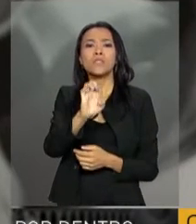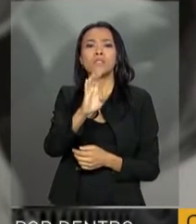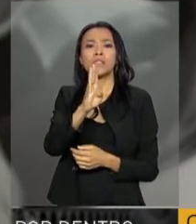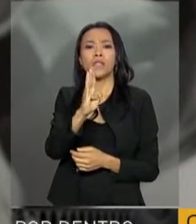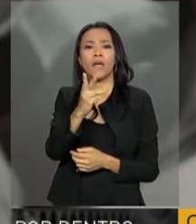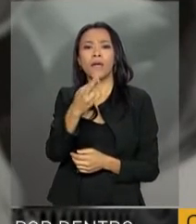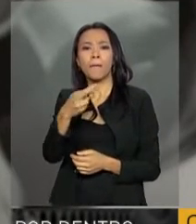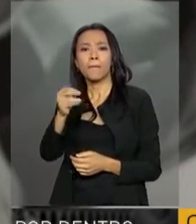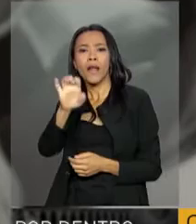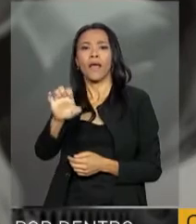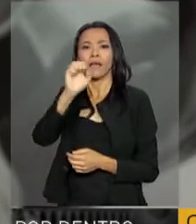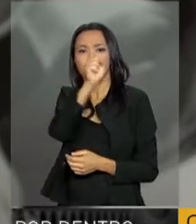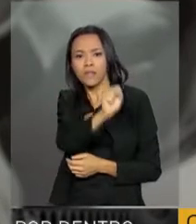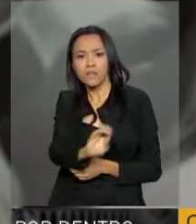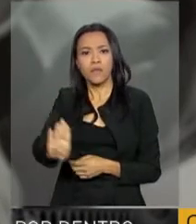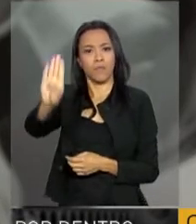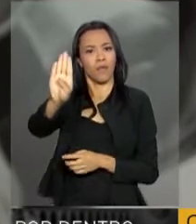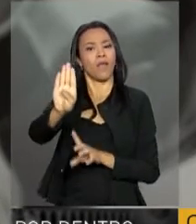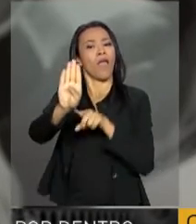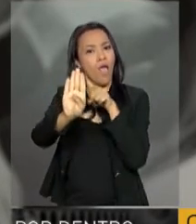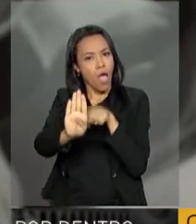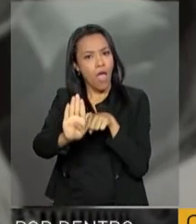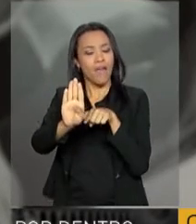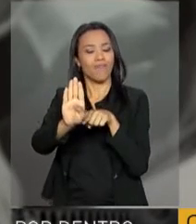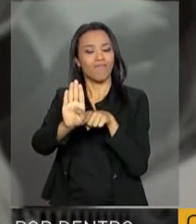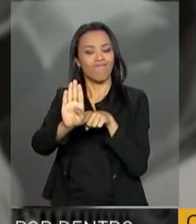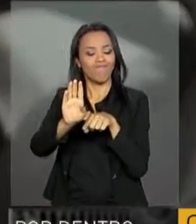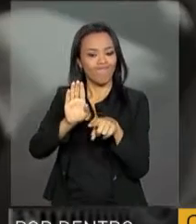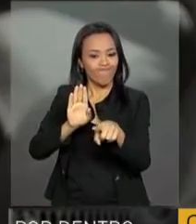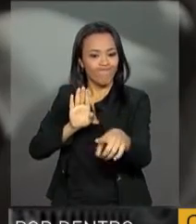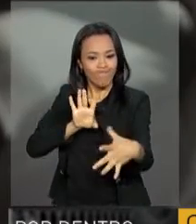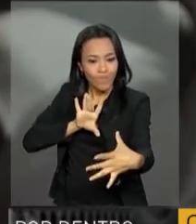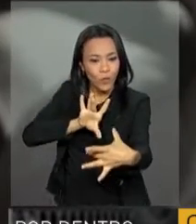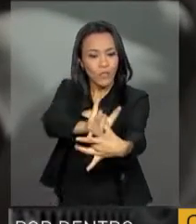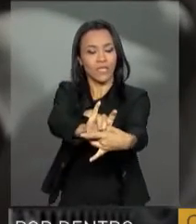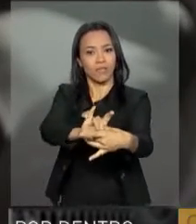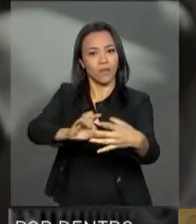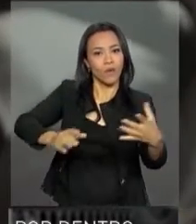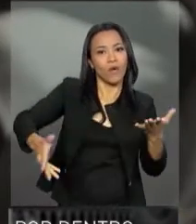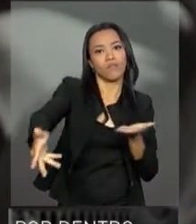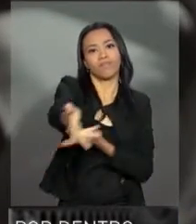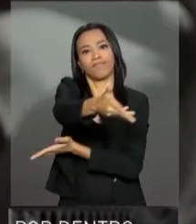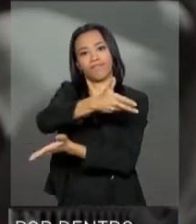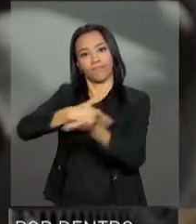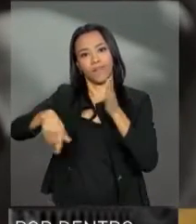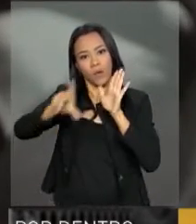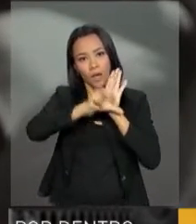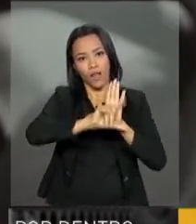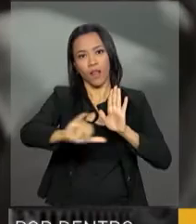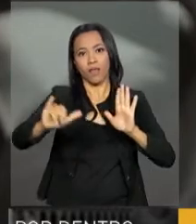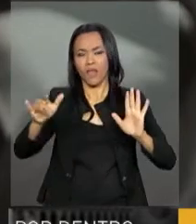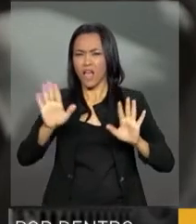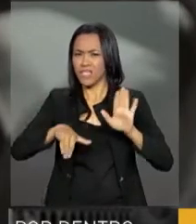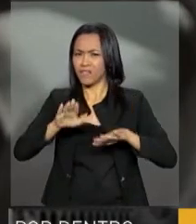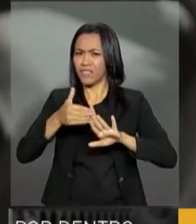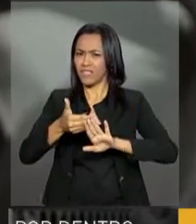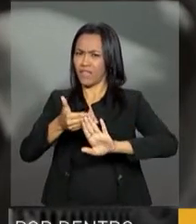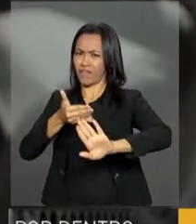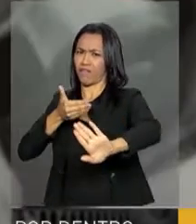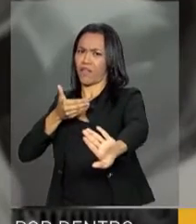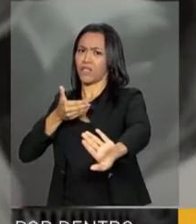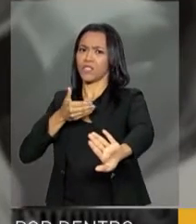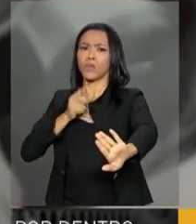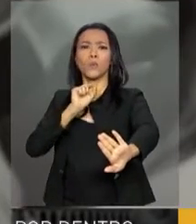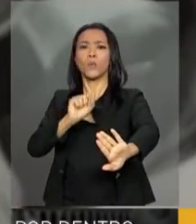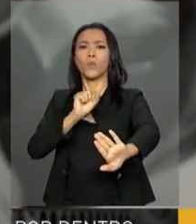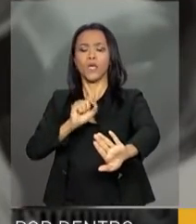aproximar o Brasil real do Brasil legal. Às vezes tem um fosso, uma distância muito grande entre